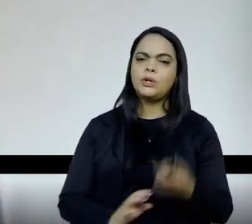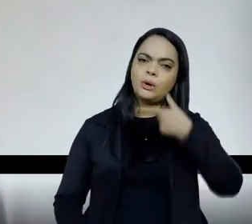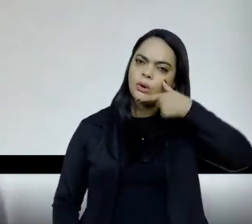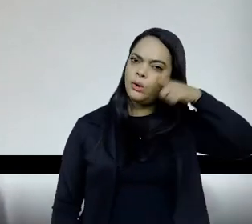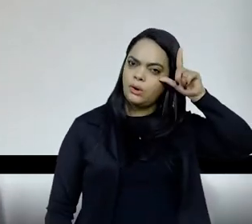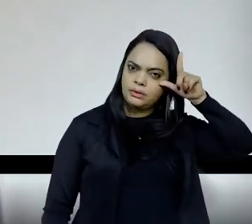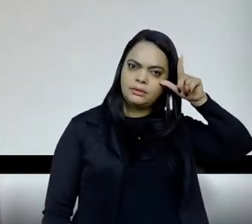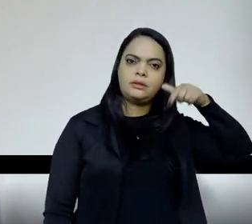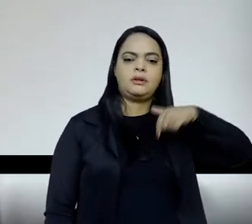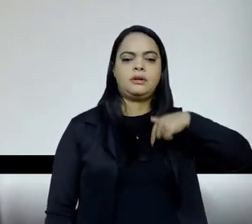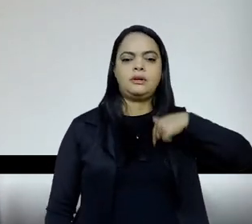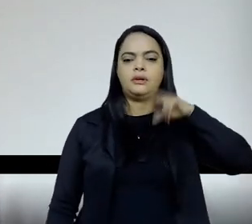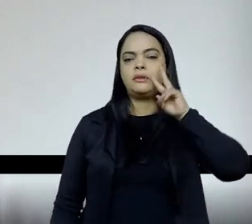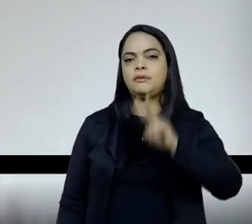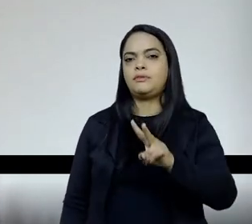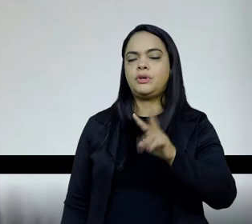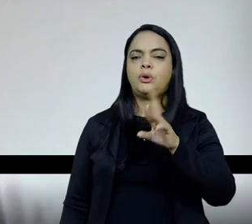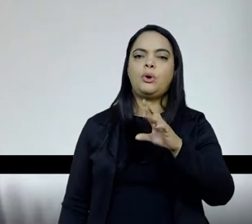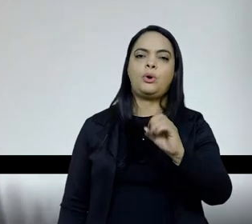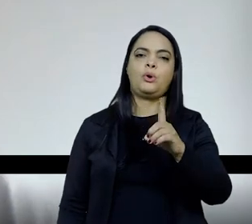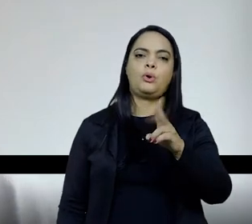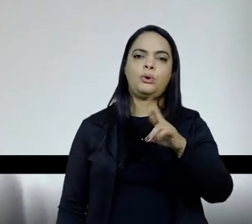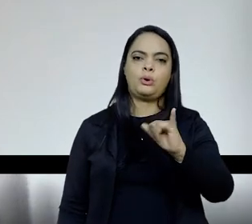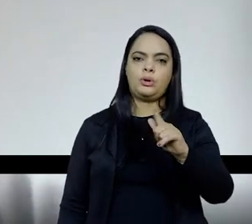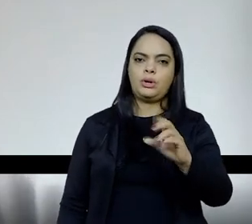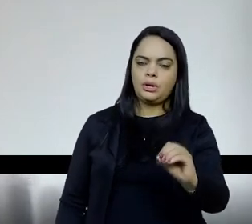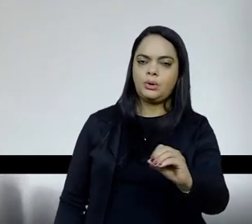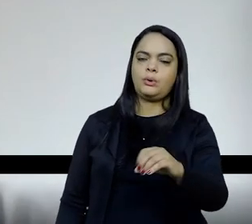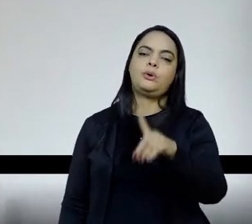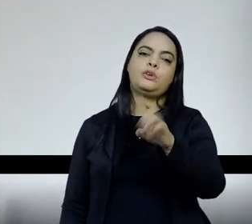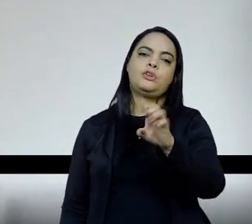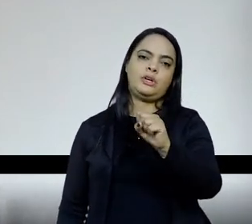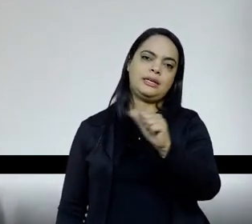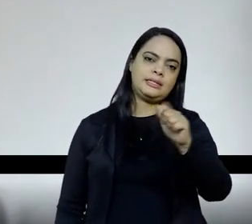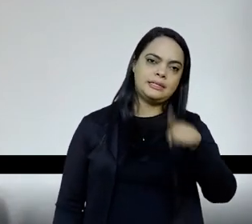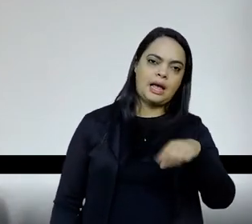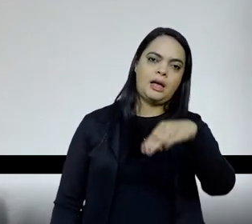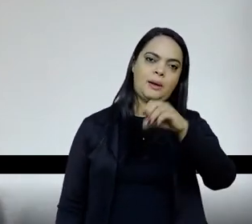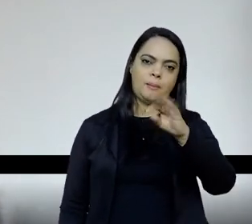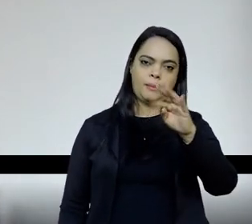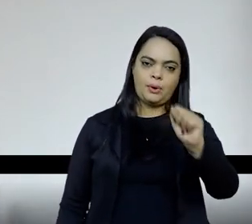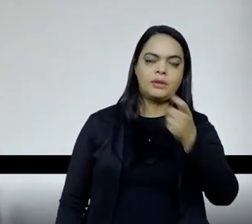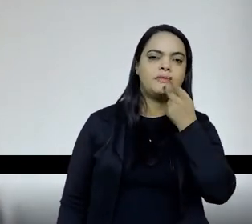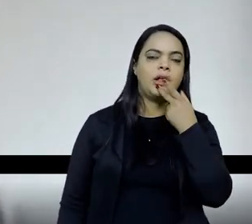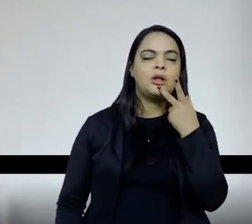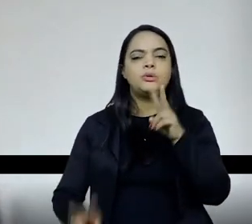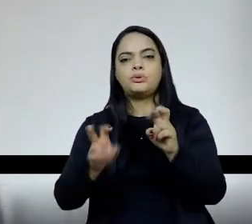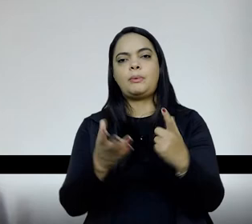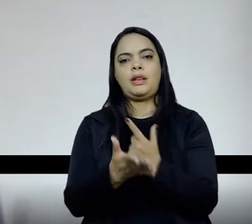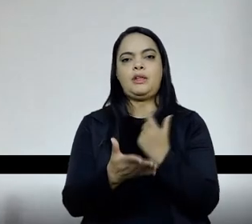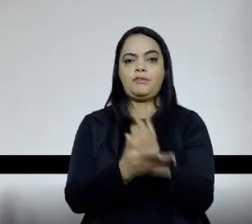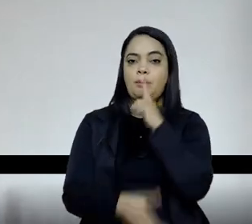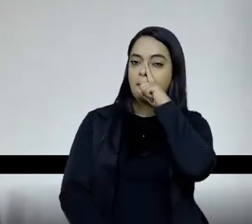vendo o Rodrigo Patos Samota fazendo a... falando da segunda edição do livro dele, O Perigo Vermelho, assim, então,